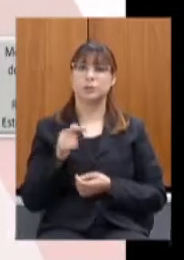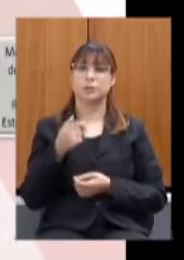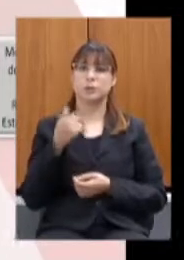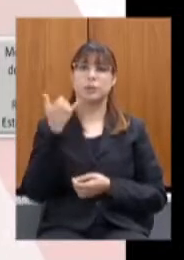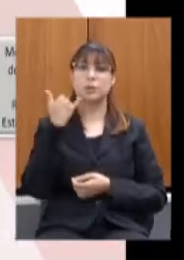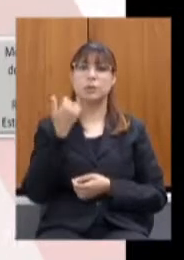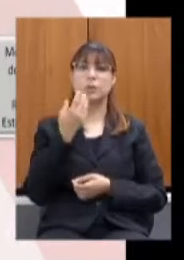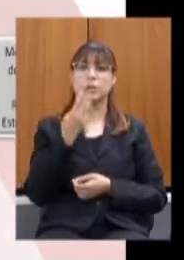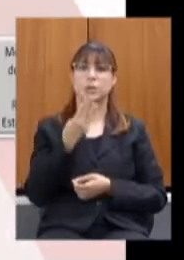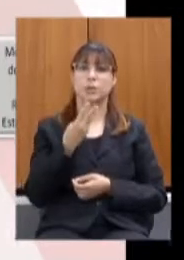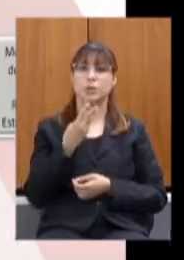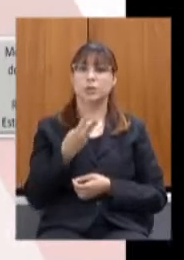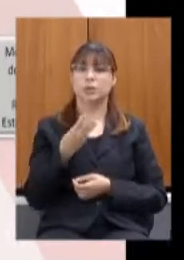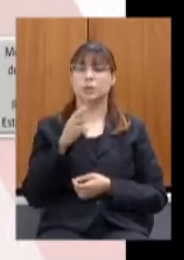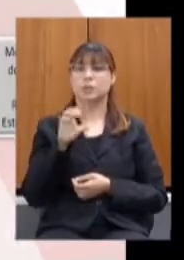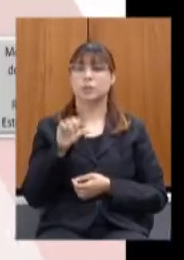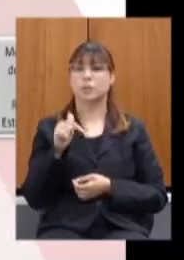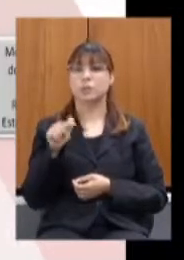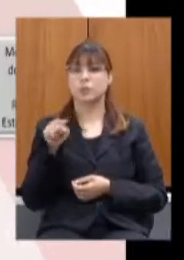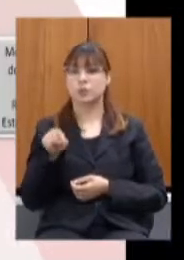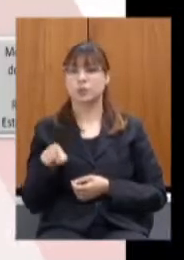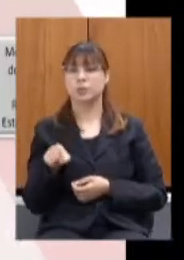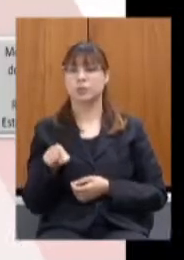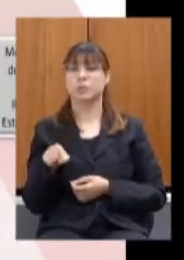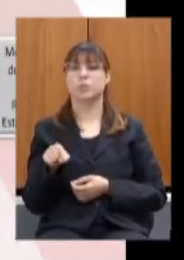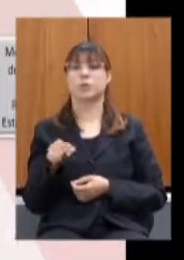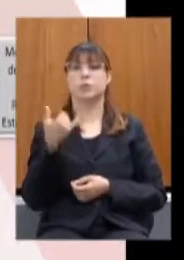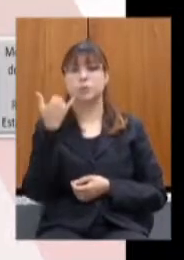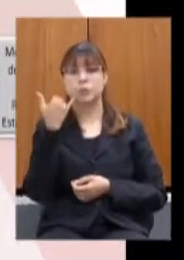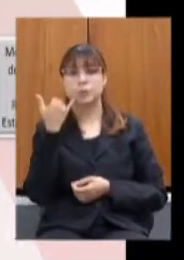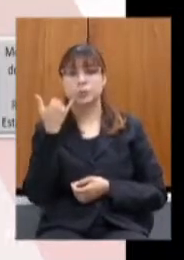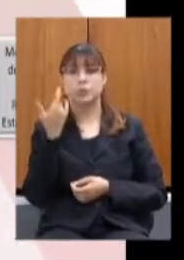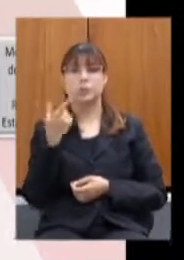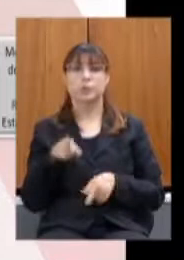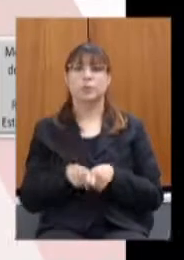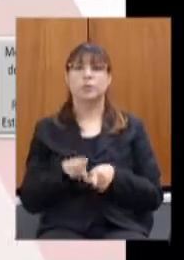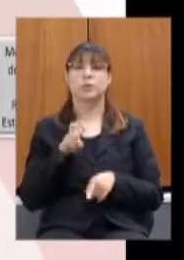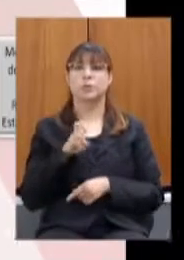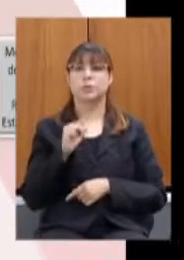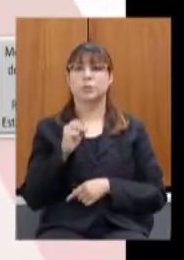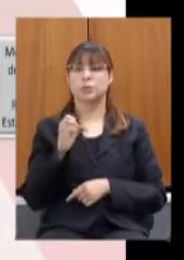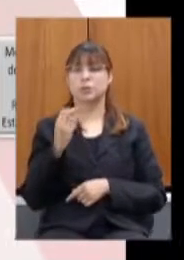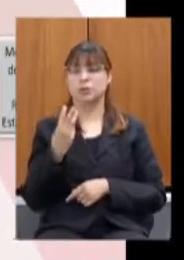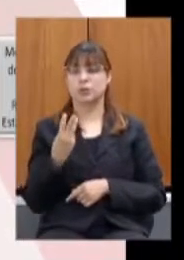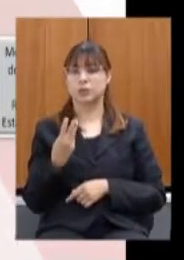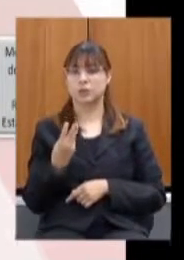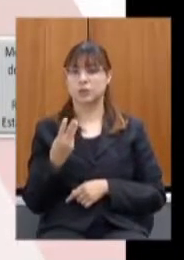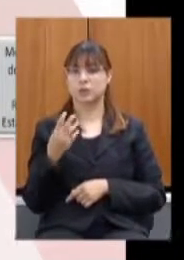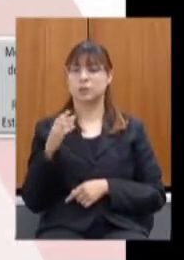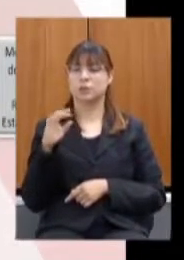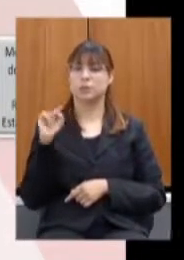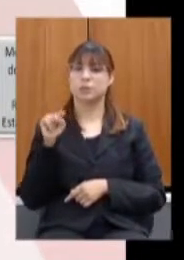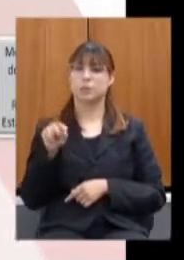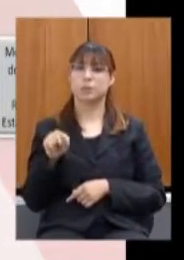atendimentos quase 398 mil atendimentos por telefone e 583 mil e 200